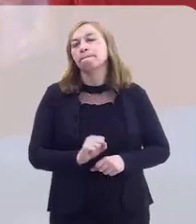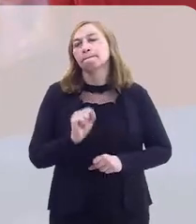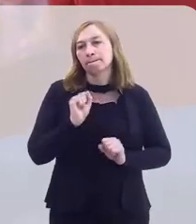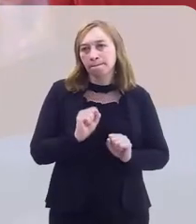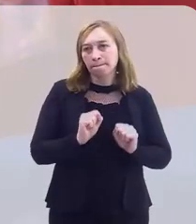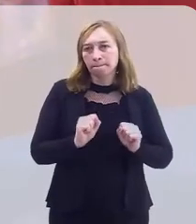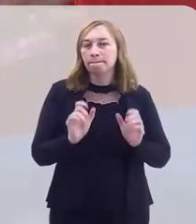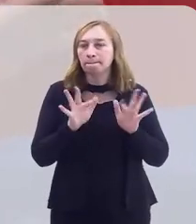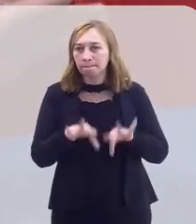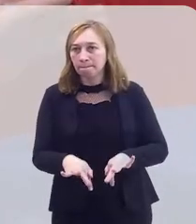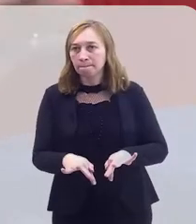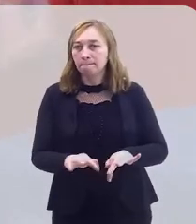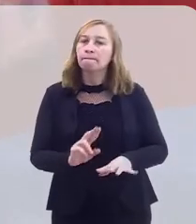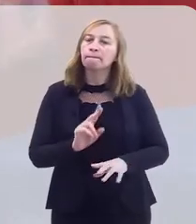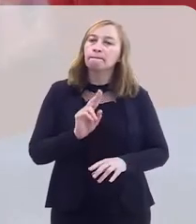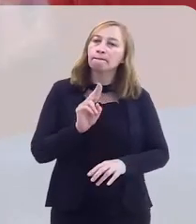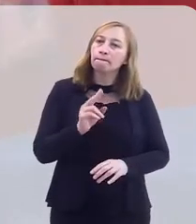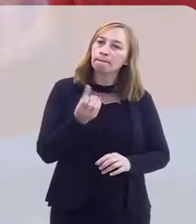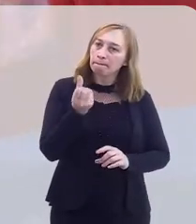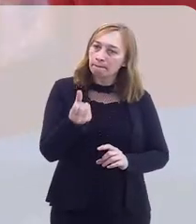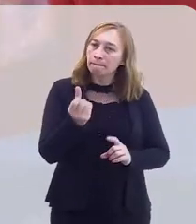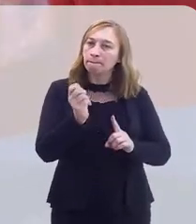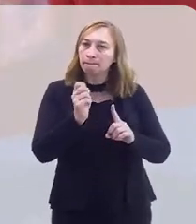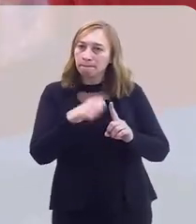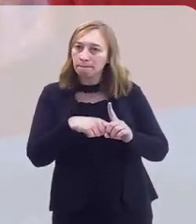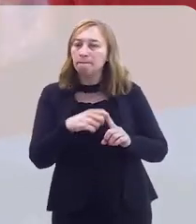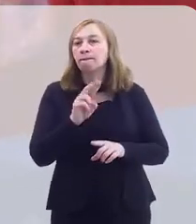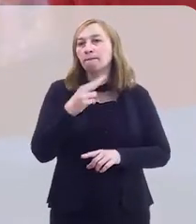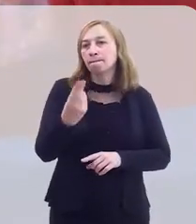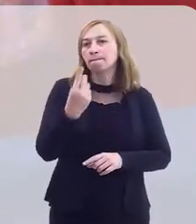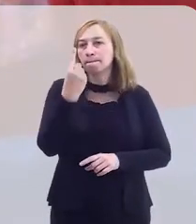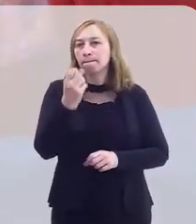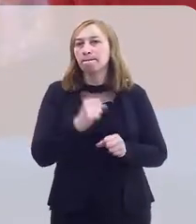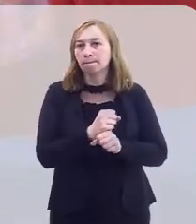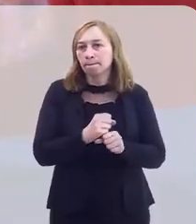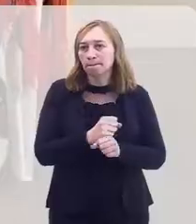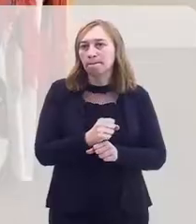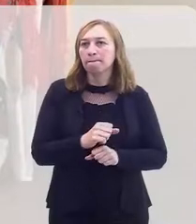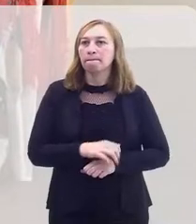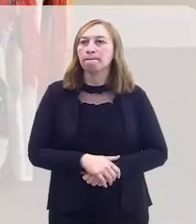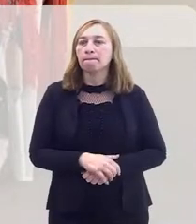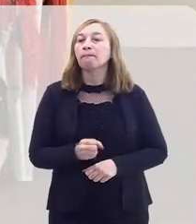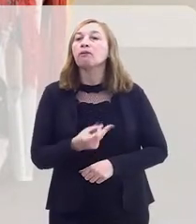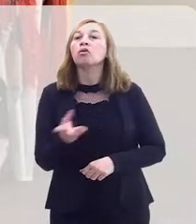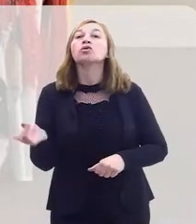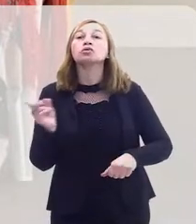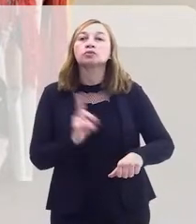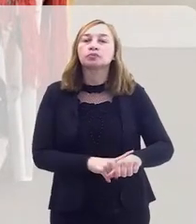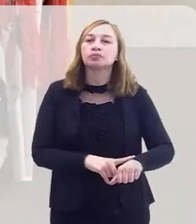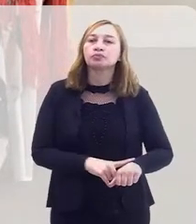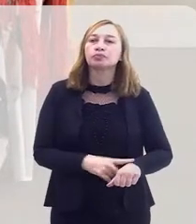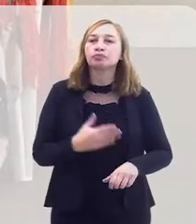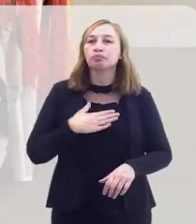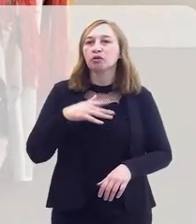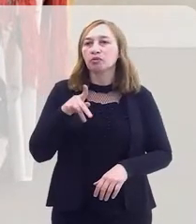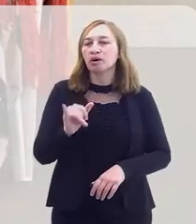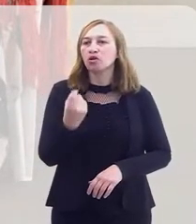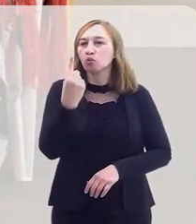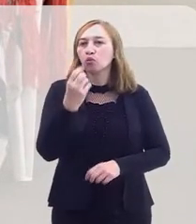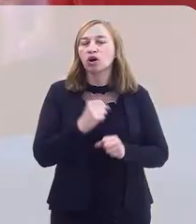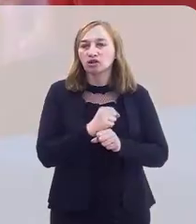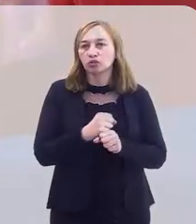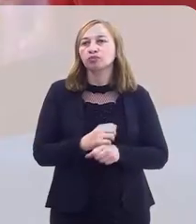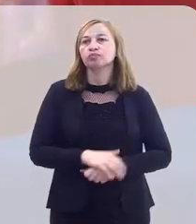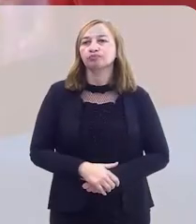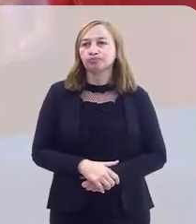meses, você pode encerrar com seis meses ou fazer com um ano. Do foi feito com quanto tempo? Com meu pai